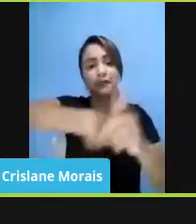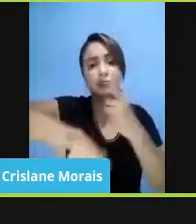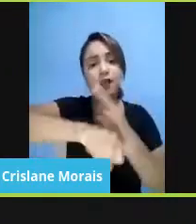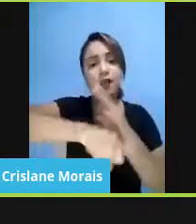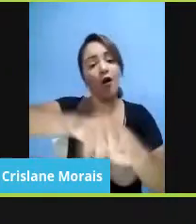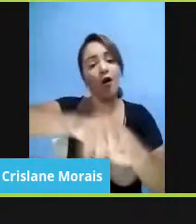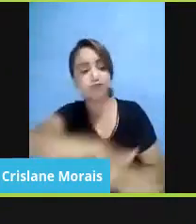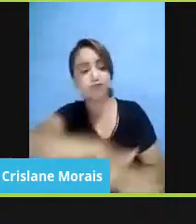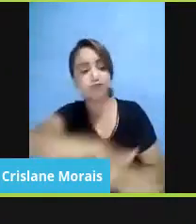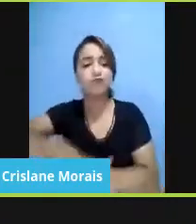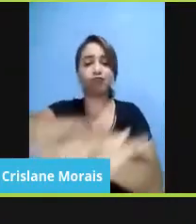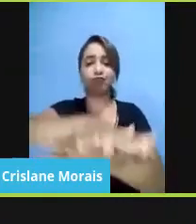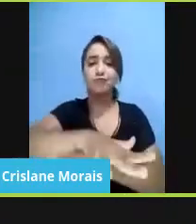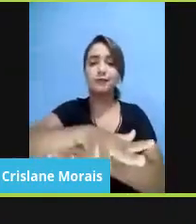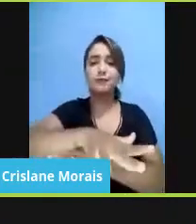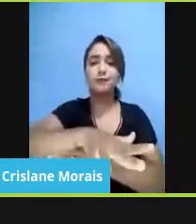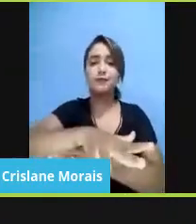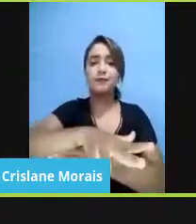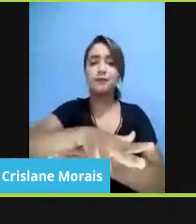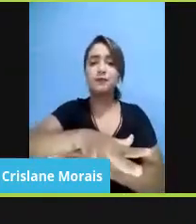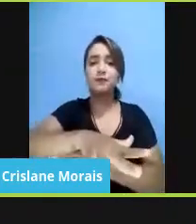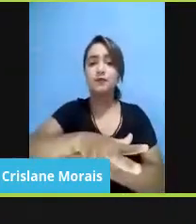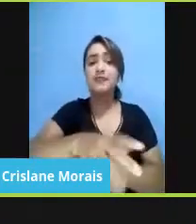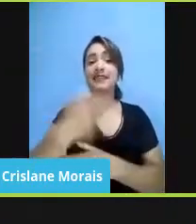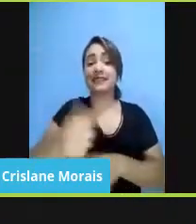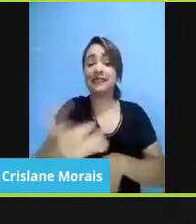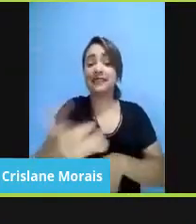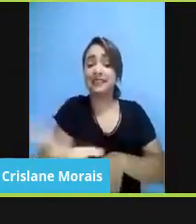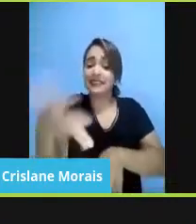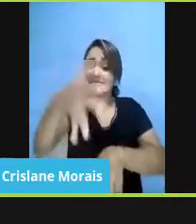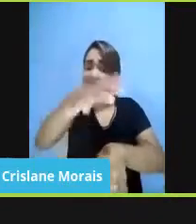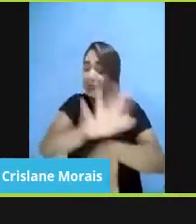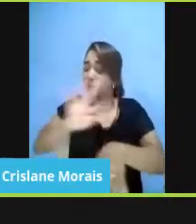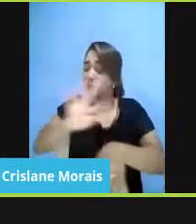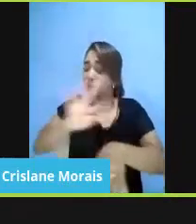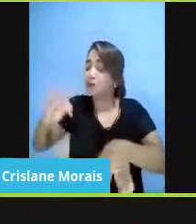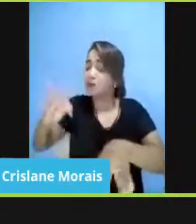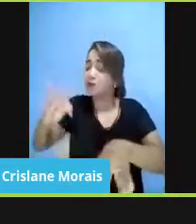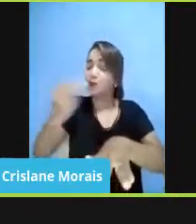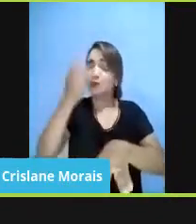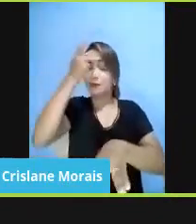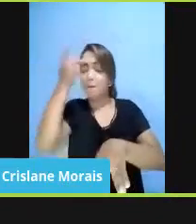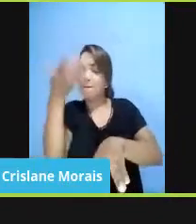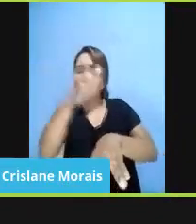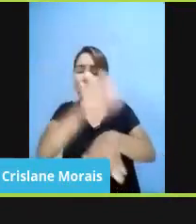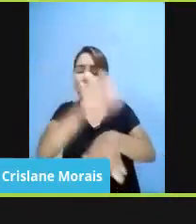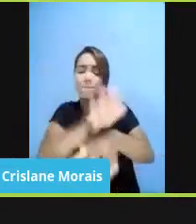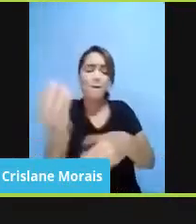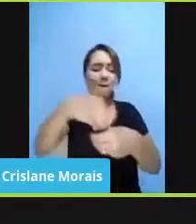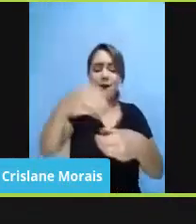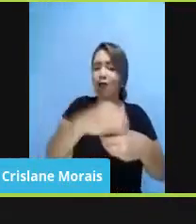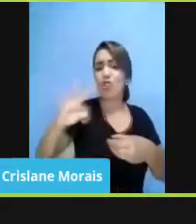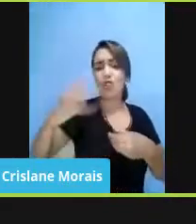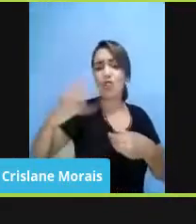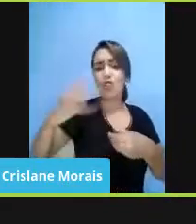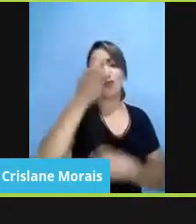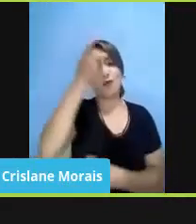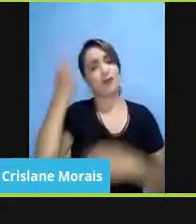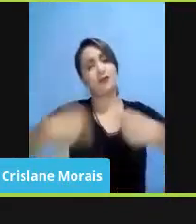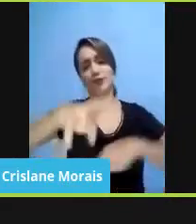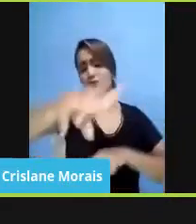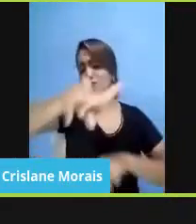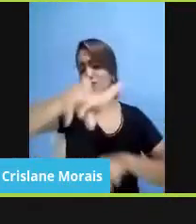absolutamente inclusivos, onde caibam todas as pessoas, as mais diferentes possíveis, porque todas têm